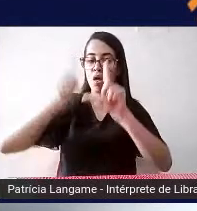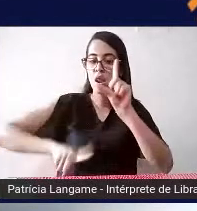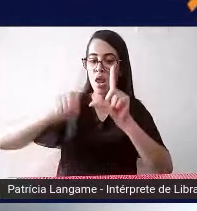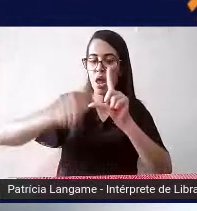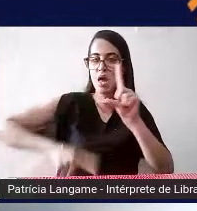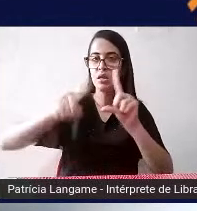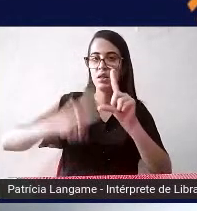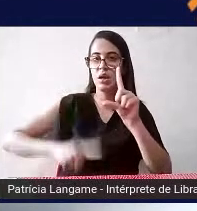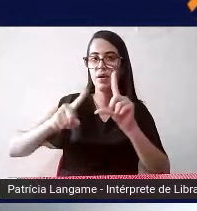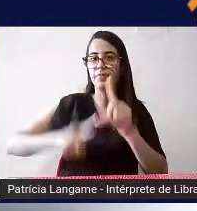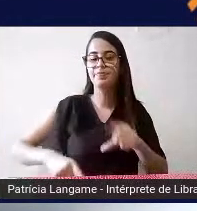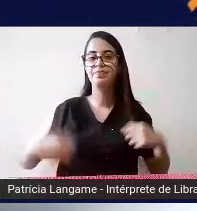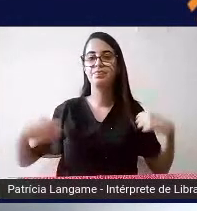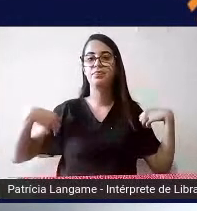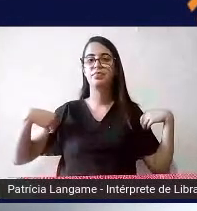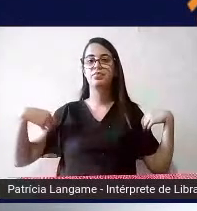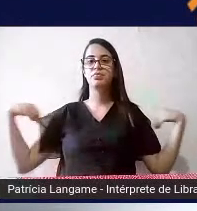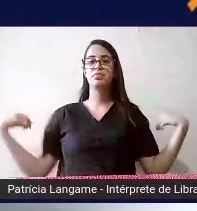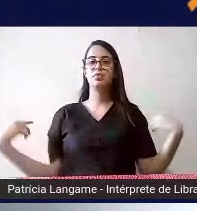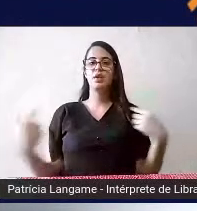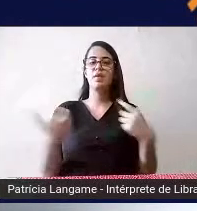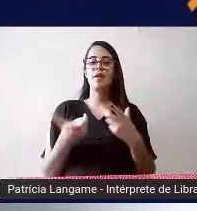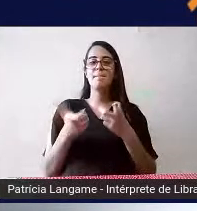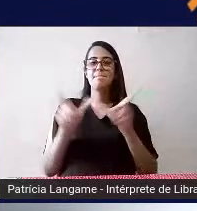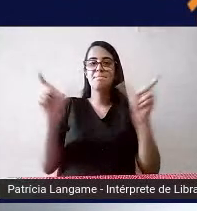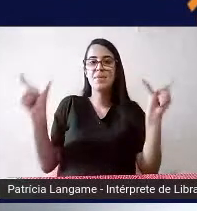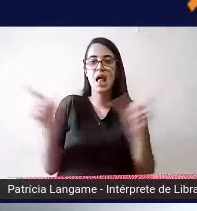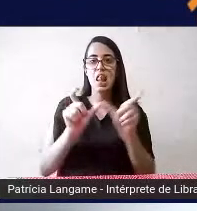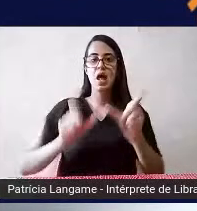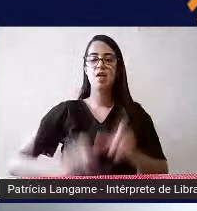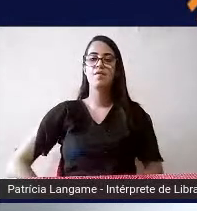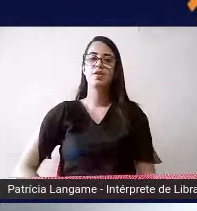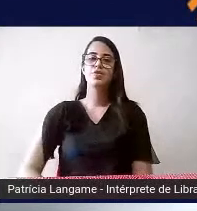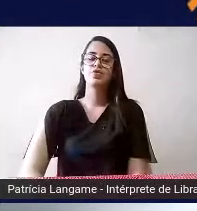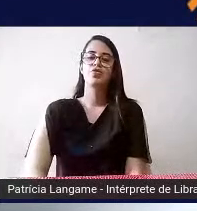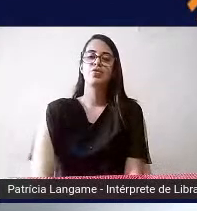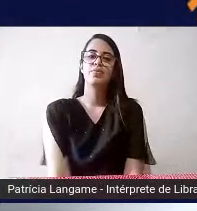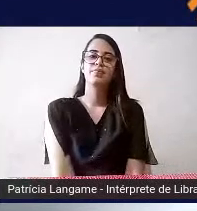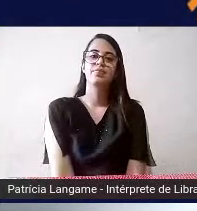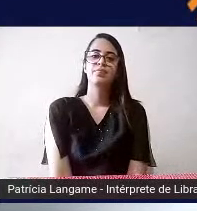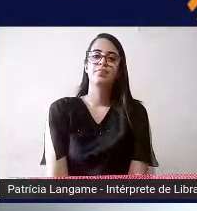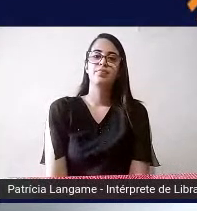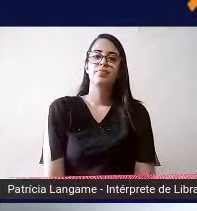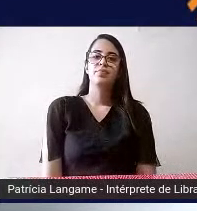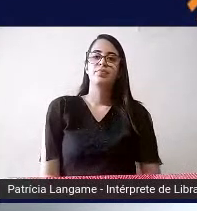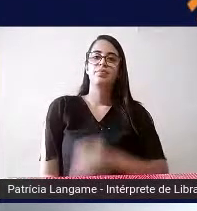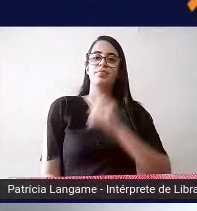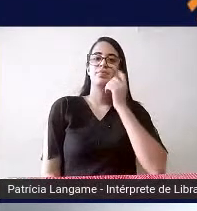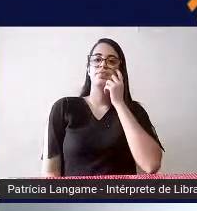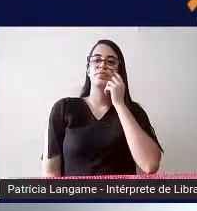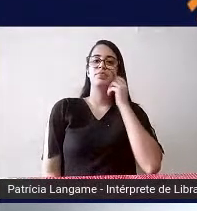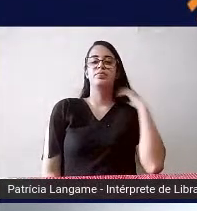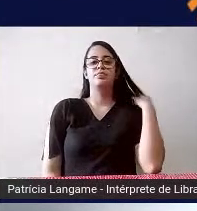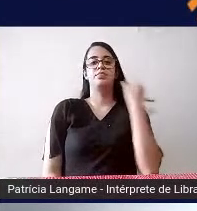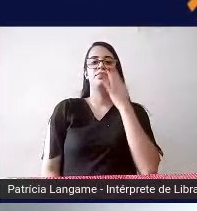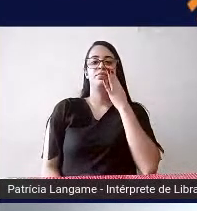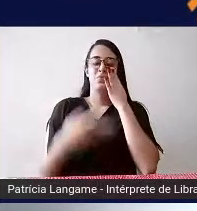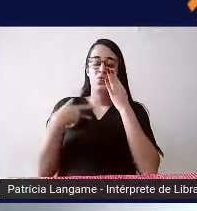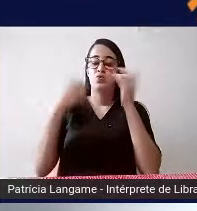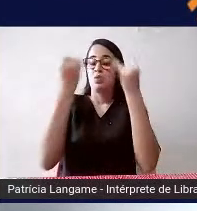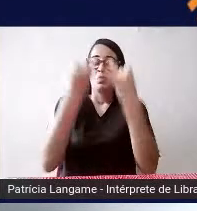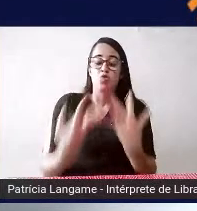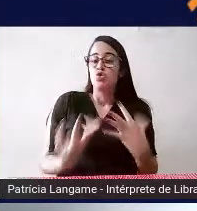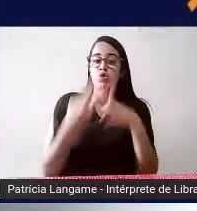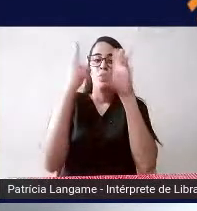vão é formando palavras tá é não vou entrar muito aqui no mérito do braile nesse momento porque a gente tem